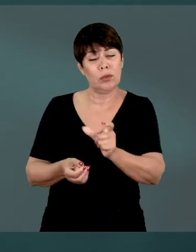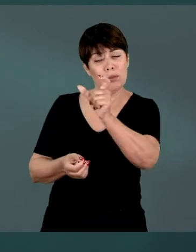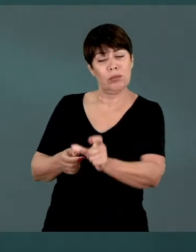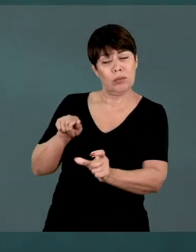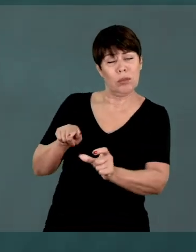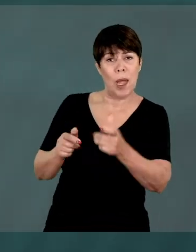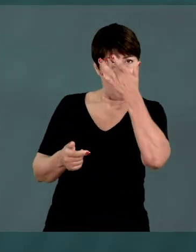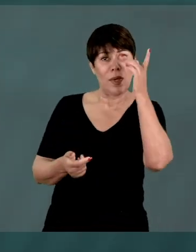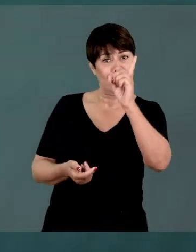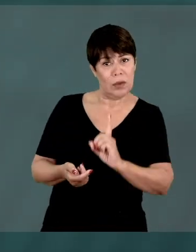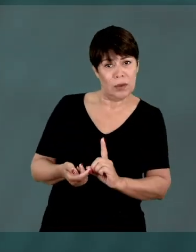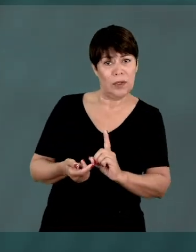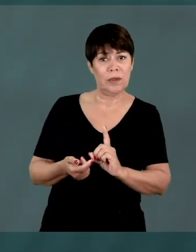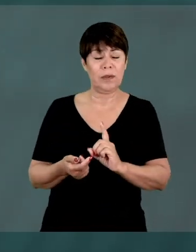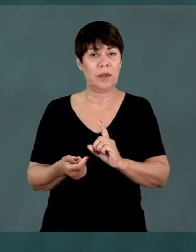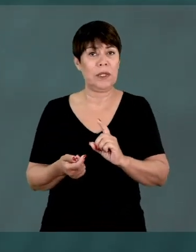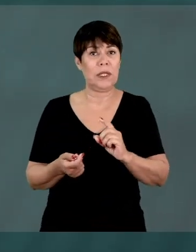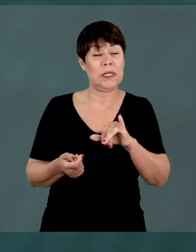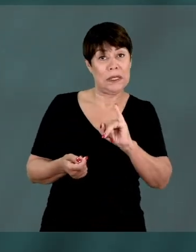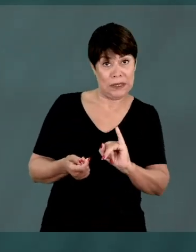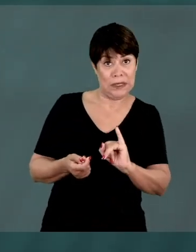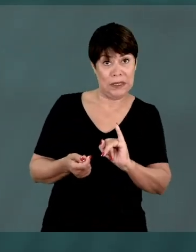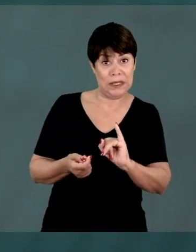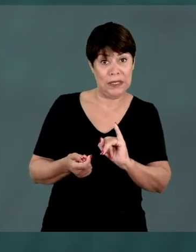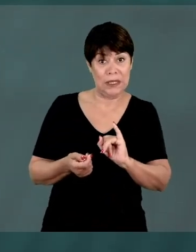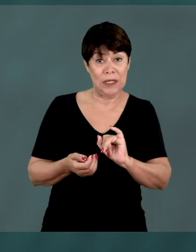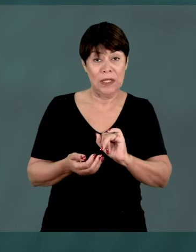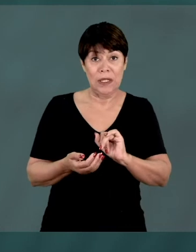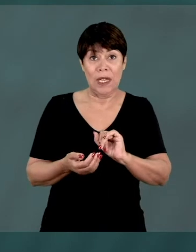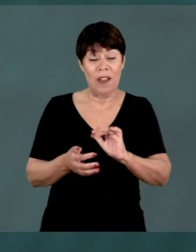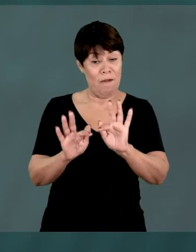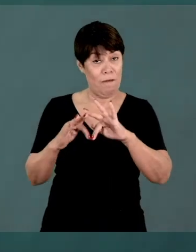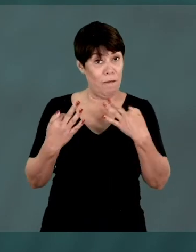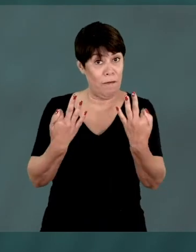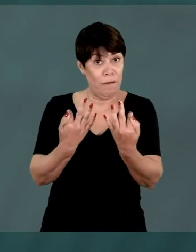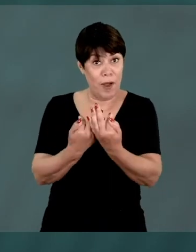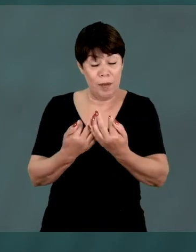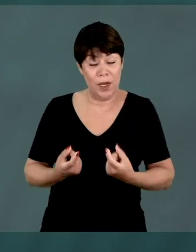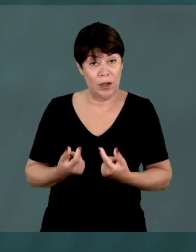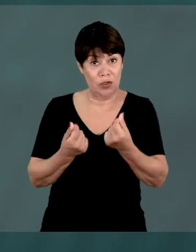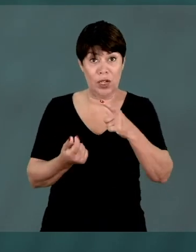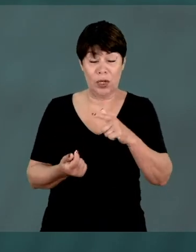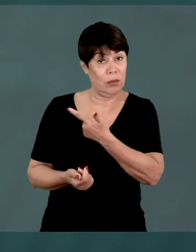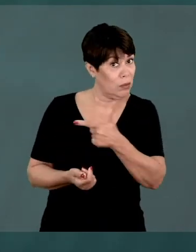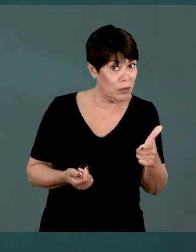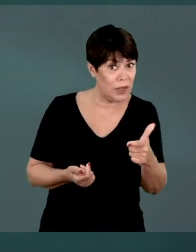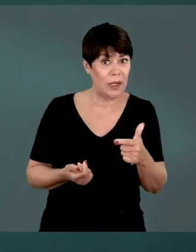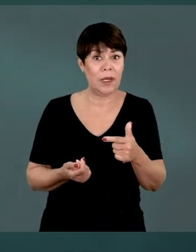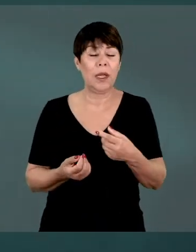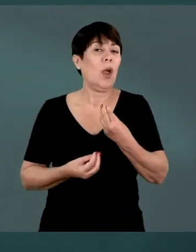quando essa pessoa com deficiência não está numa família com uma condição financeira boa,